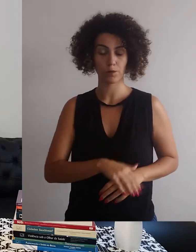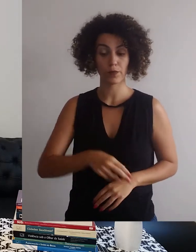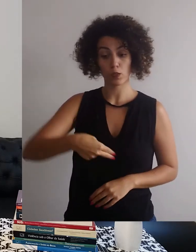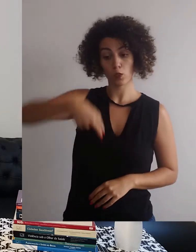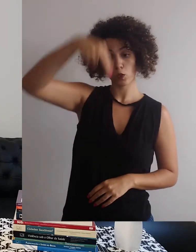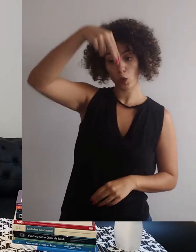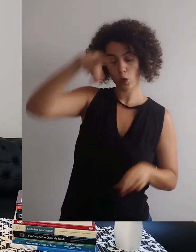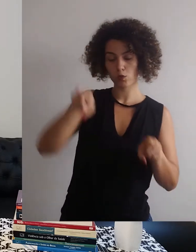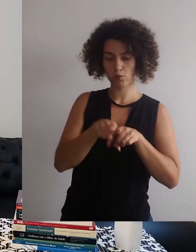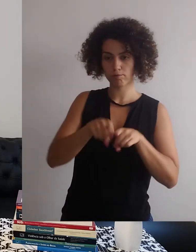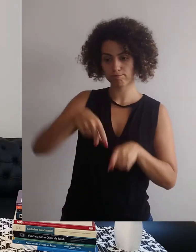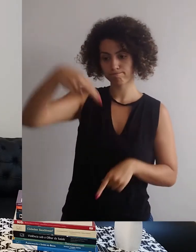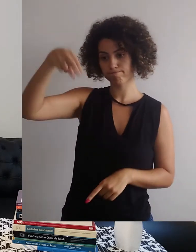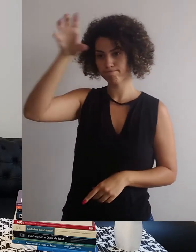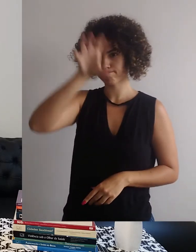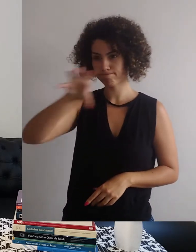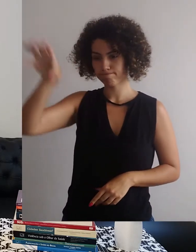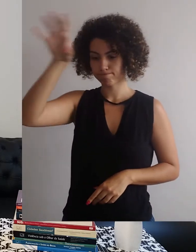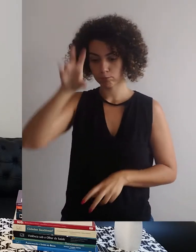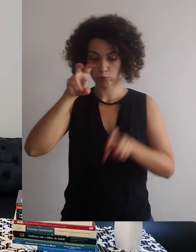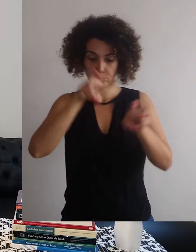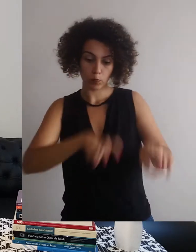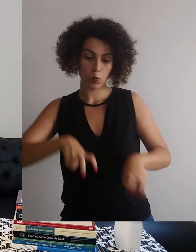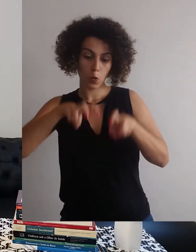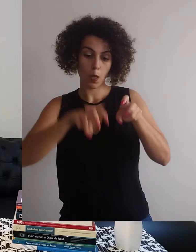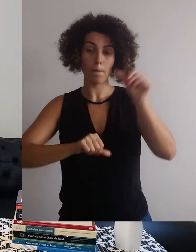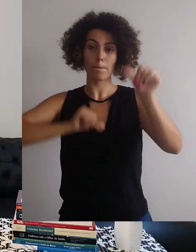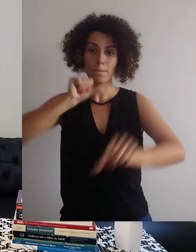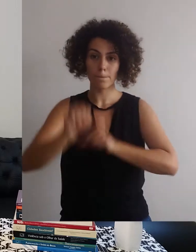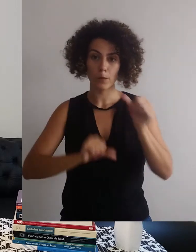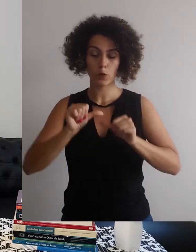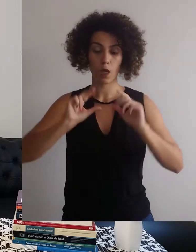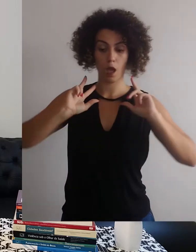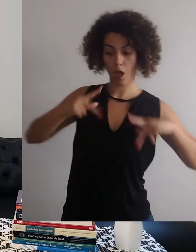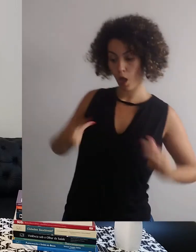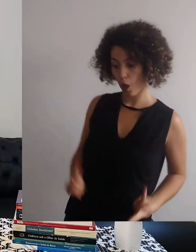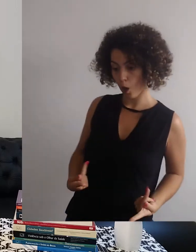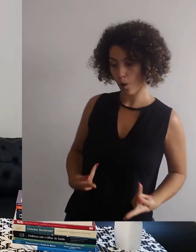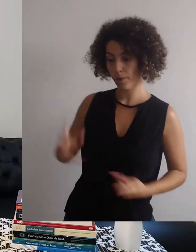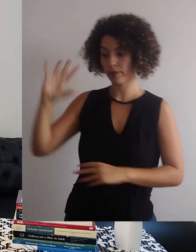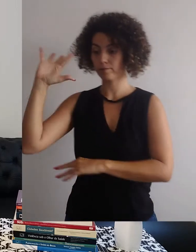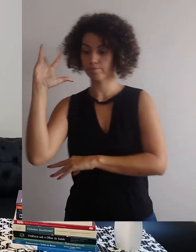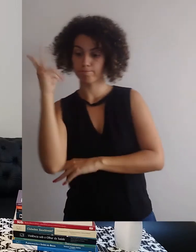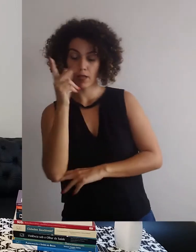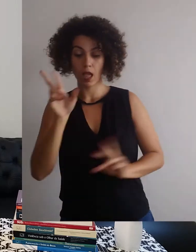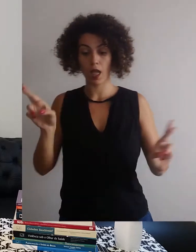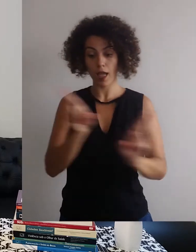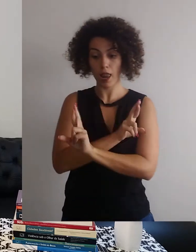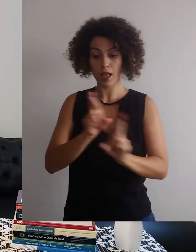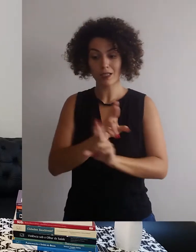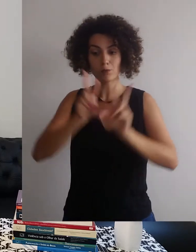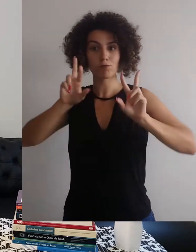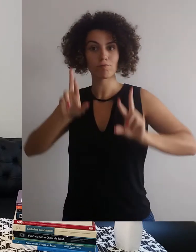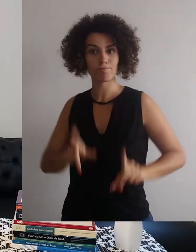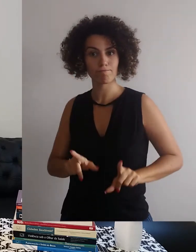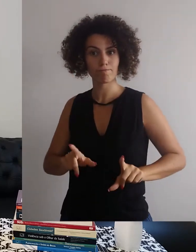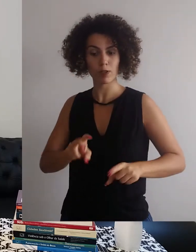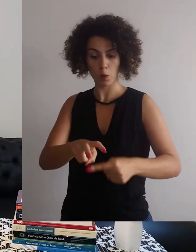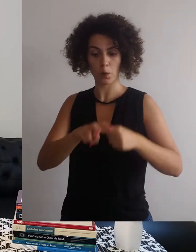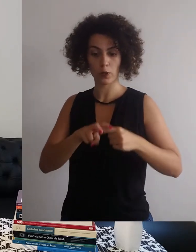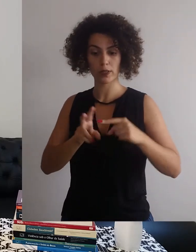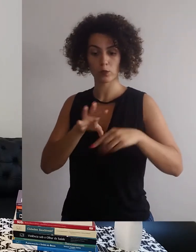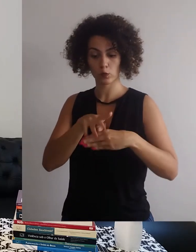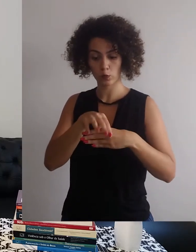mais agrárias, a agricultura vai, aos poucos, modificando a relação do homem com o seu ambiente e o contato com essas doenças também vai